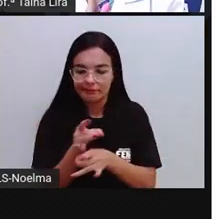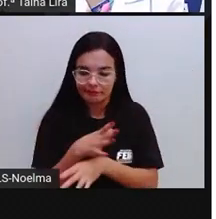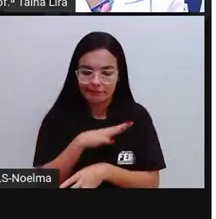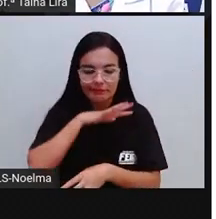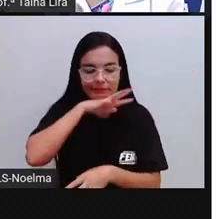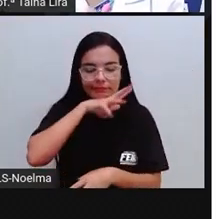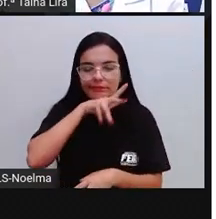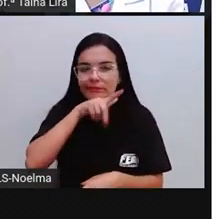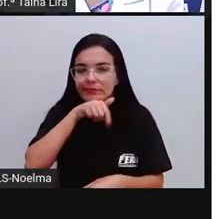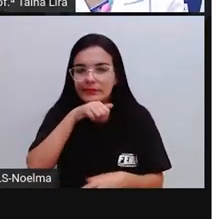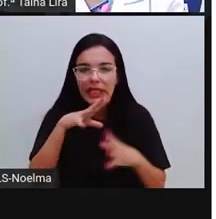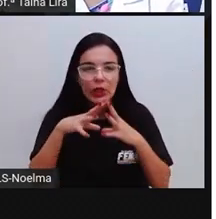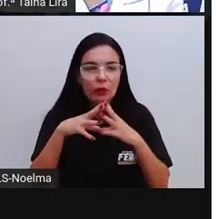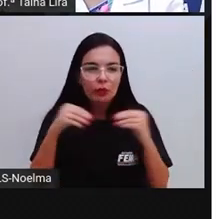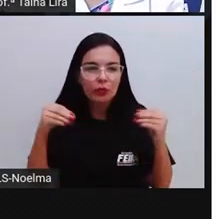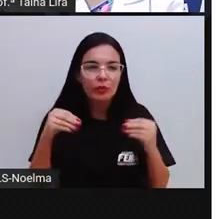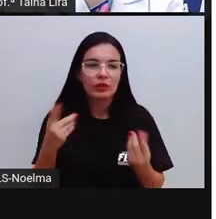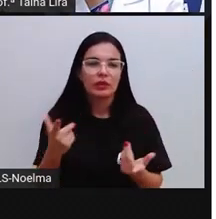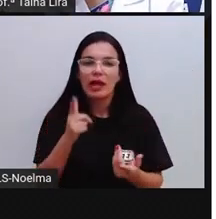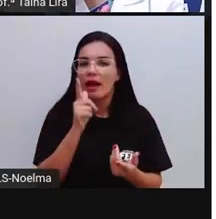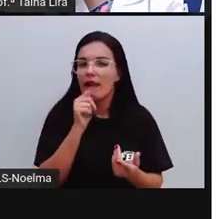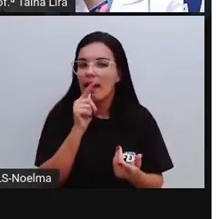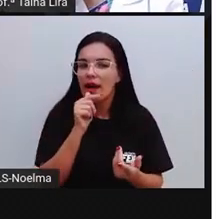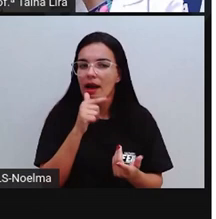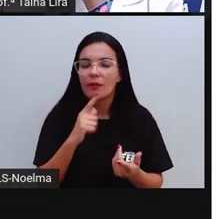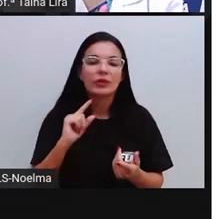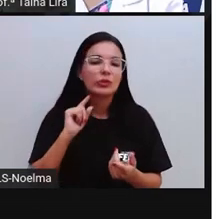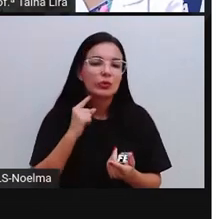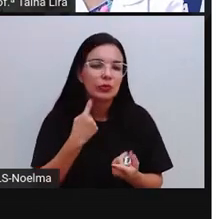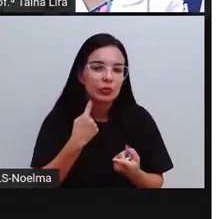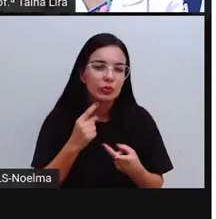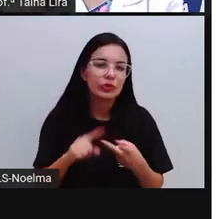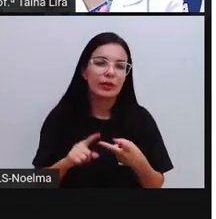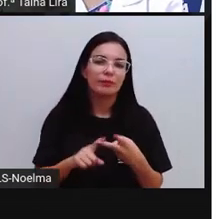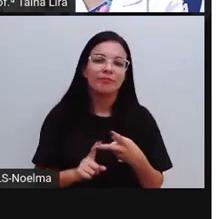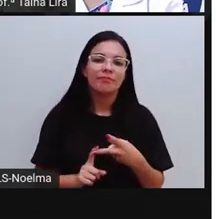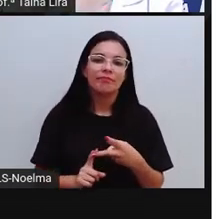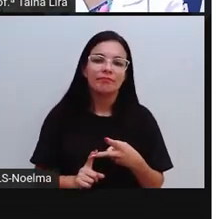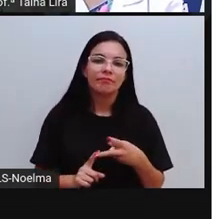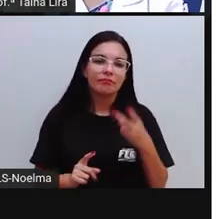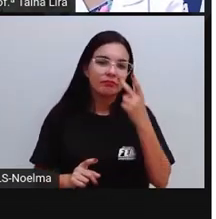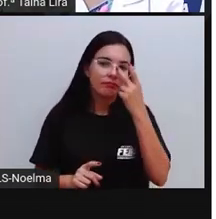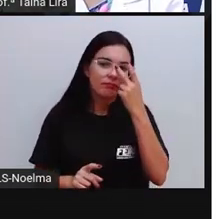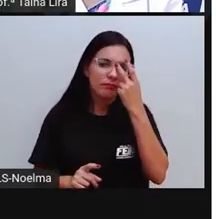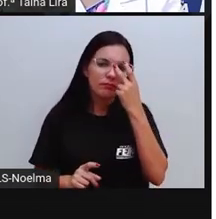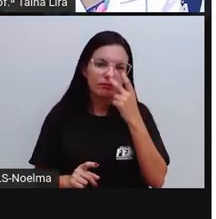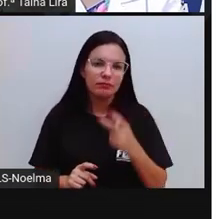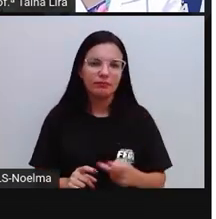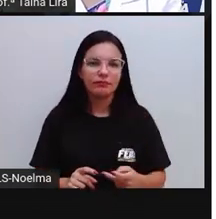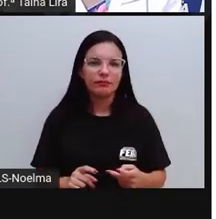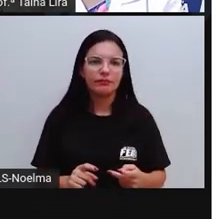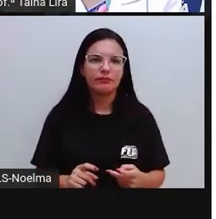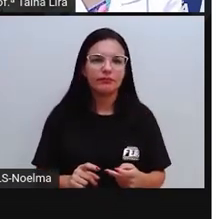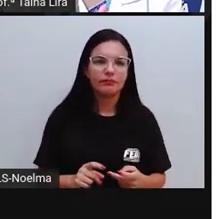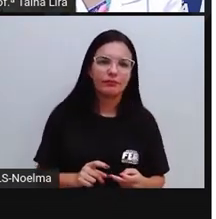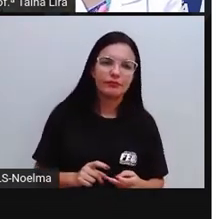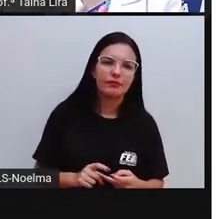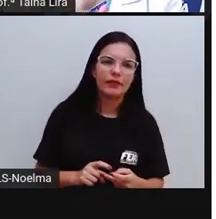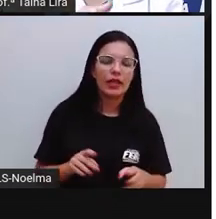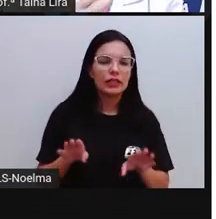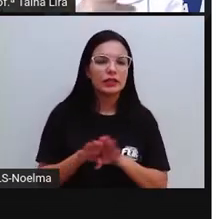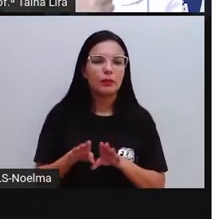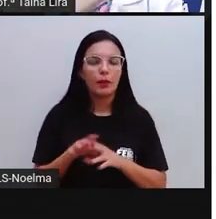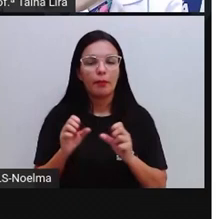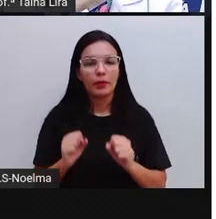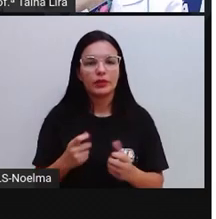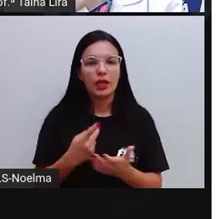a contaminação da água do solo e justamente que a extinção de espécies pode acontecer principalmente pela